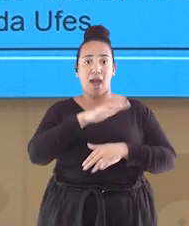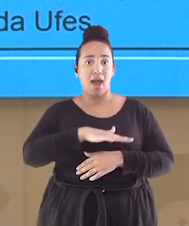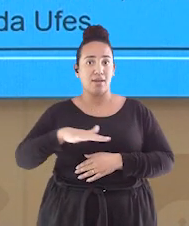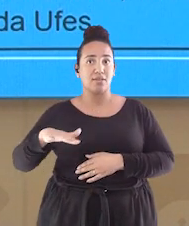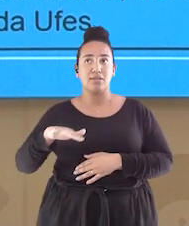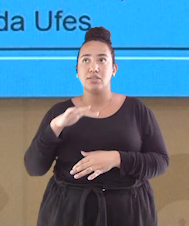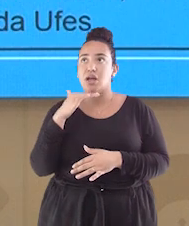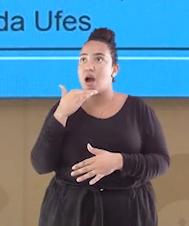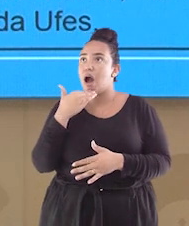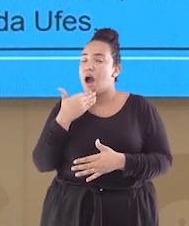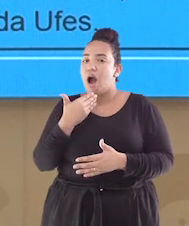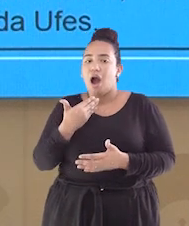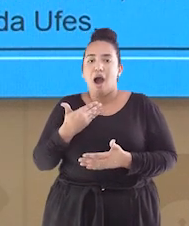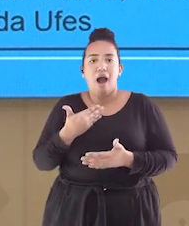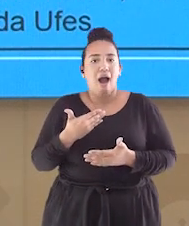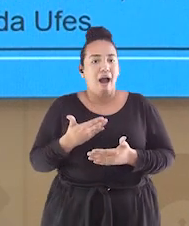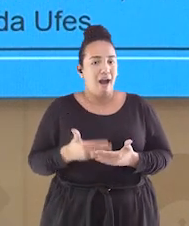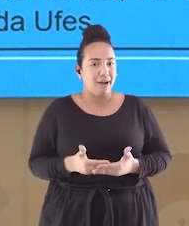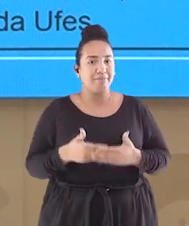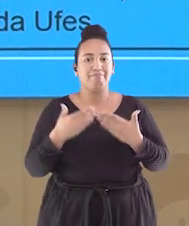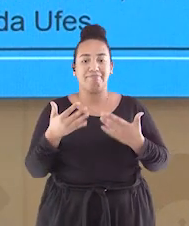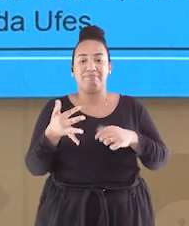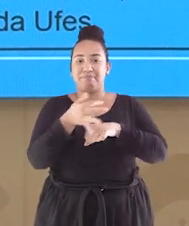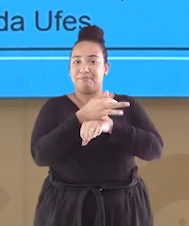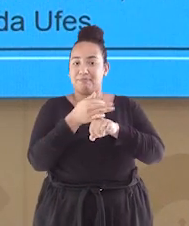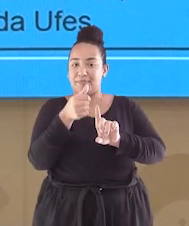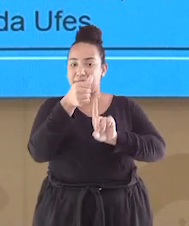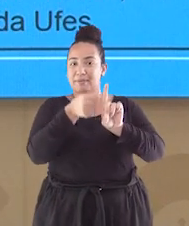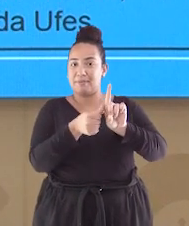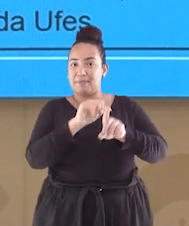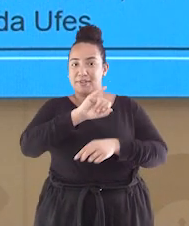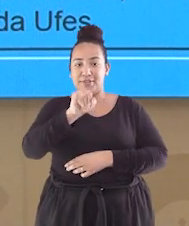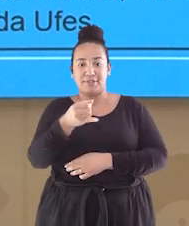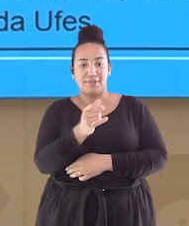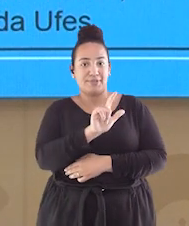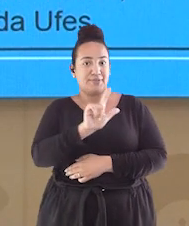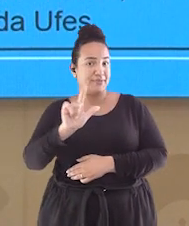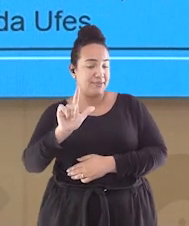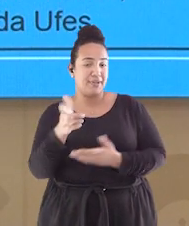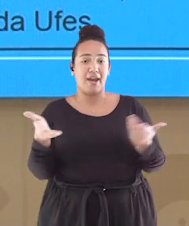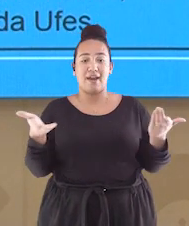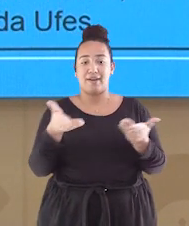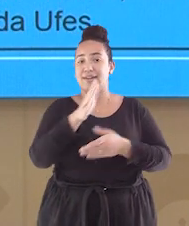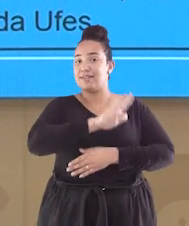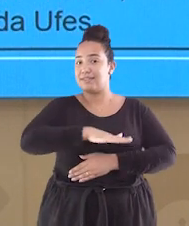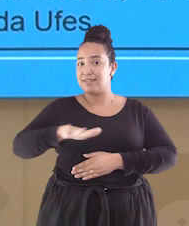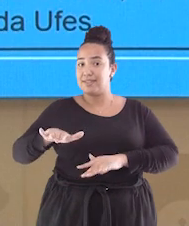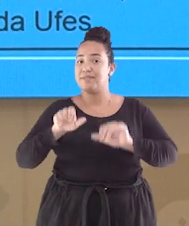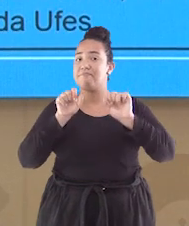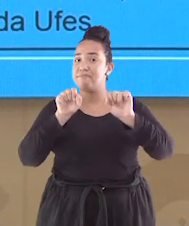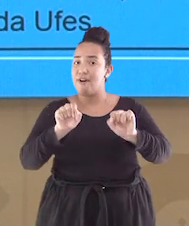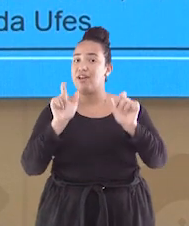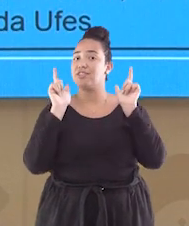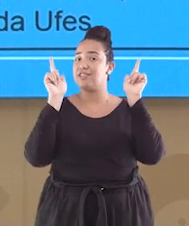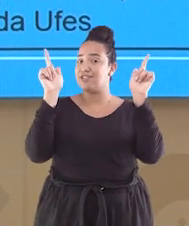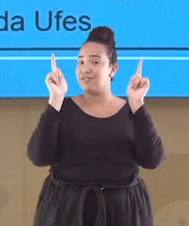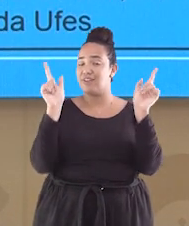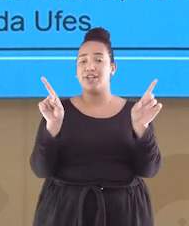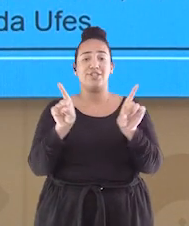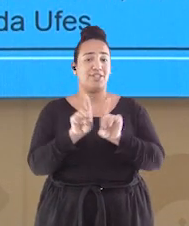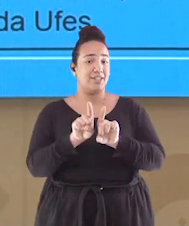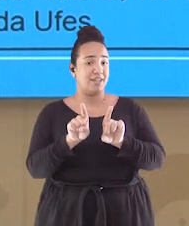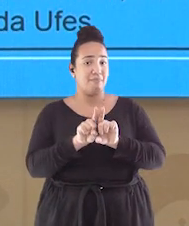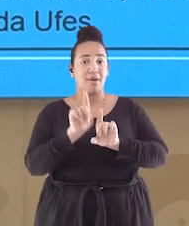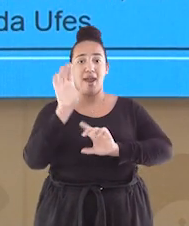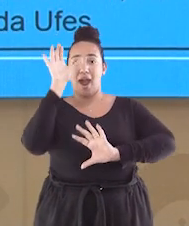crianças. Com as férias de julho, os pequenos têm a oportunidade de diversão e aprendizagem